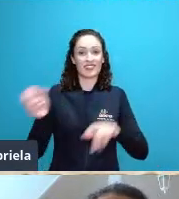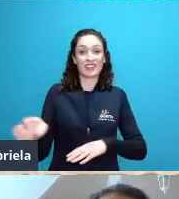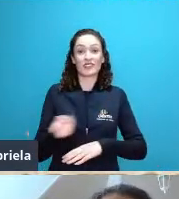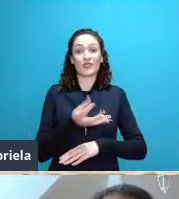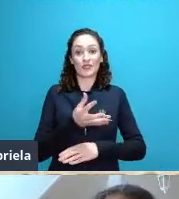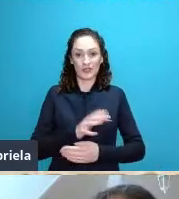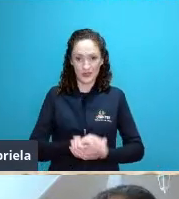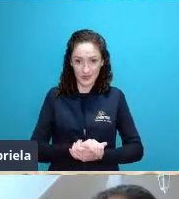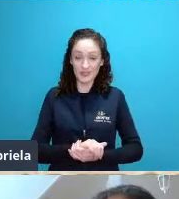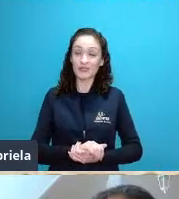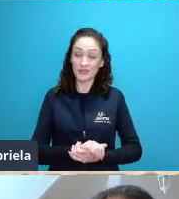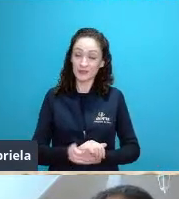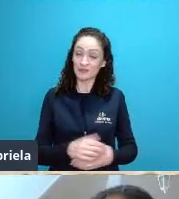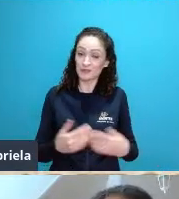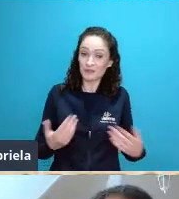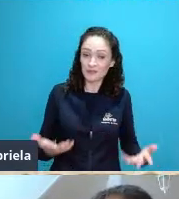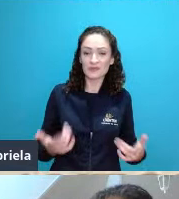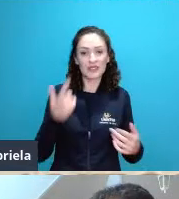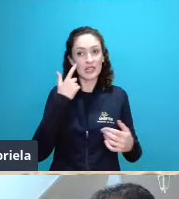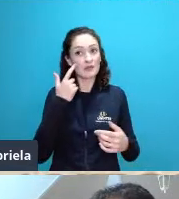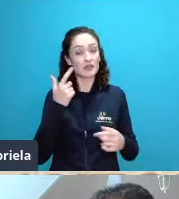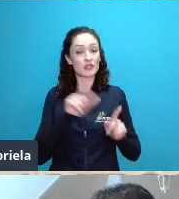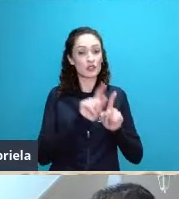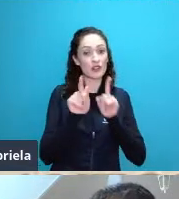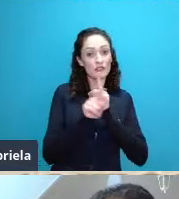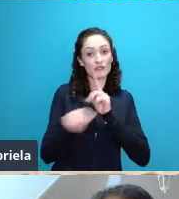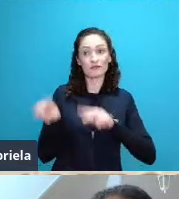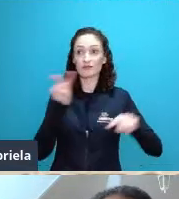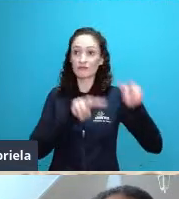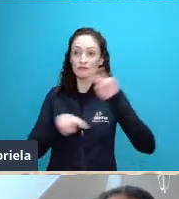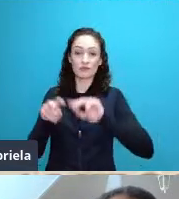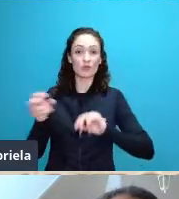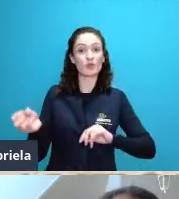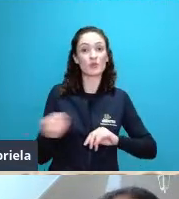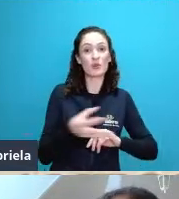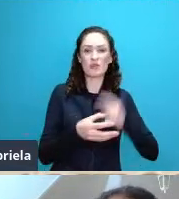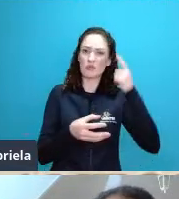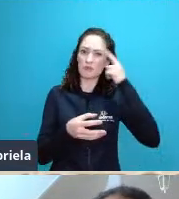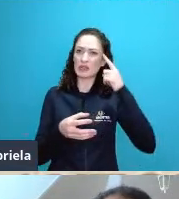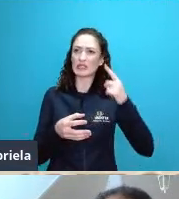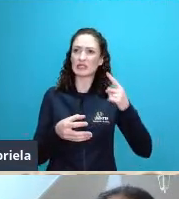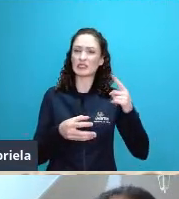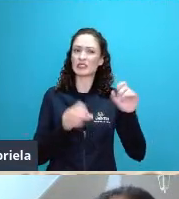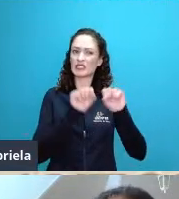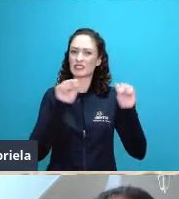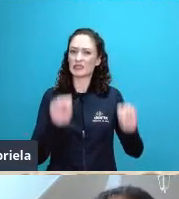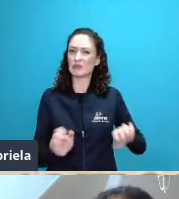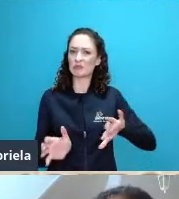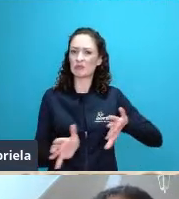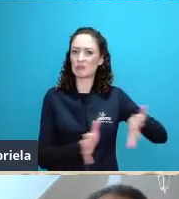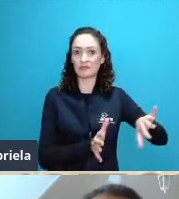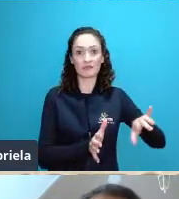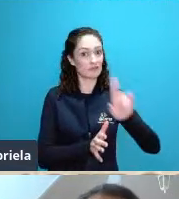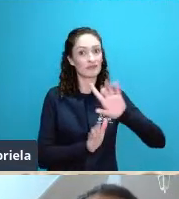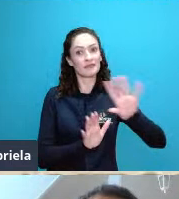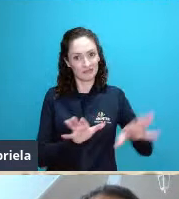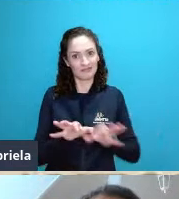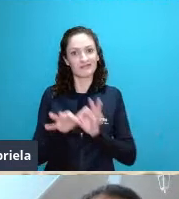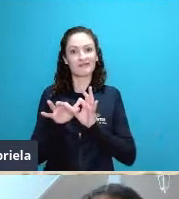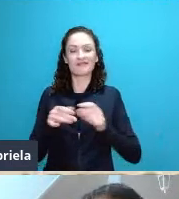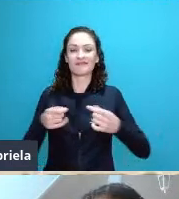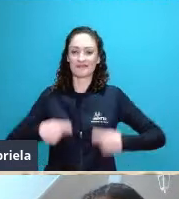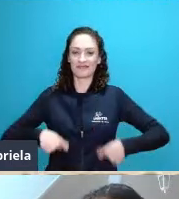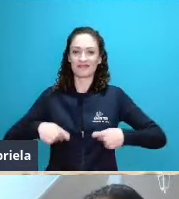não poderia deixar de fora o tratamento sistêmico e como um quinto